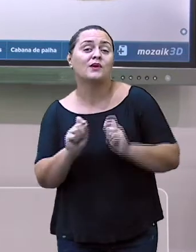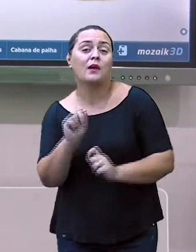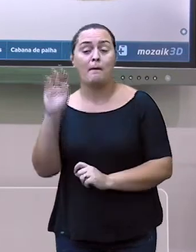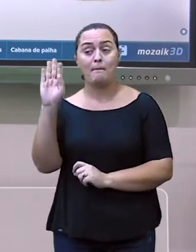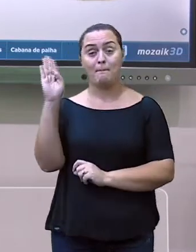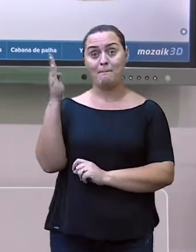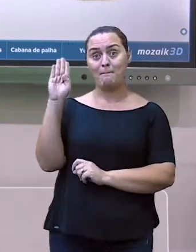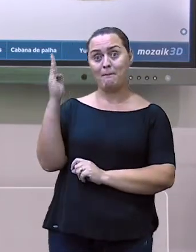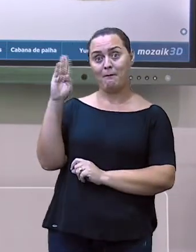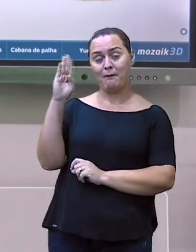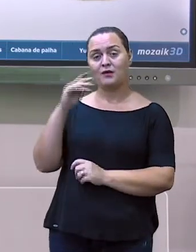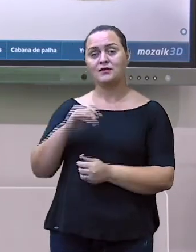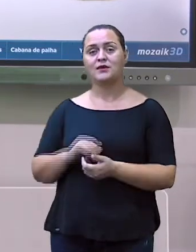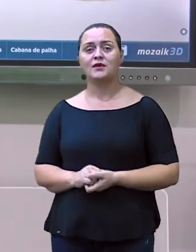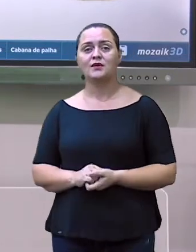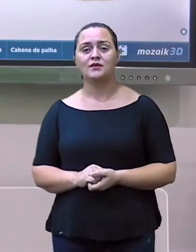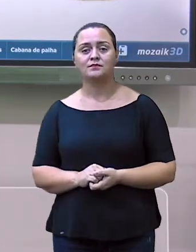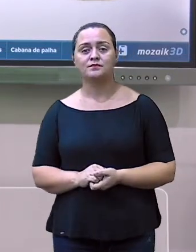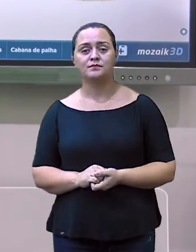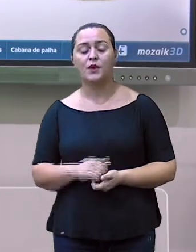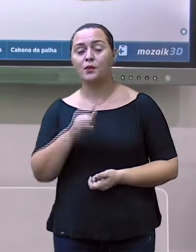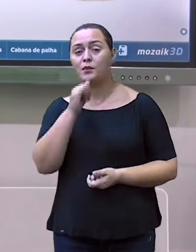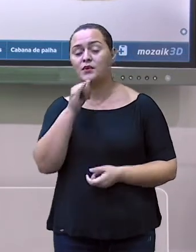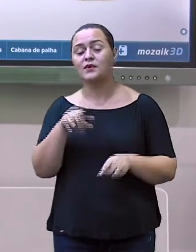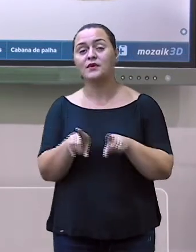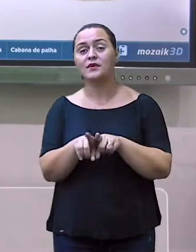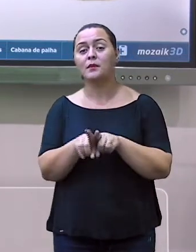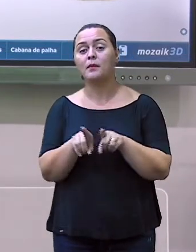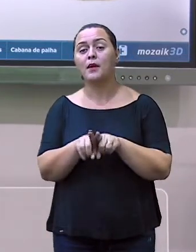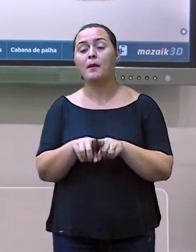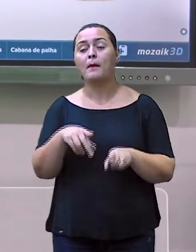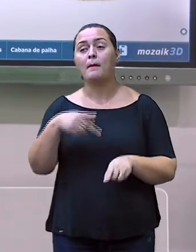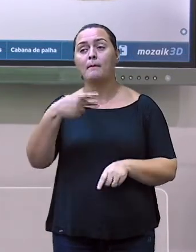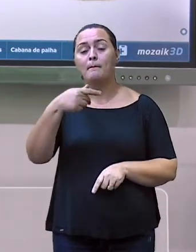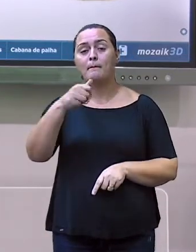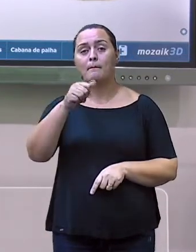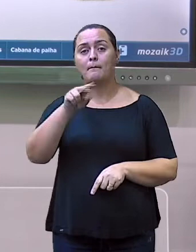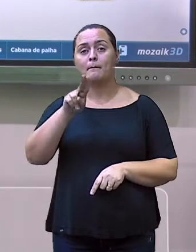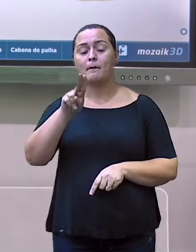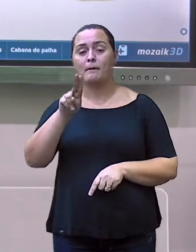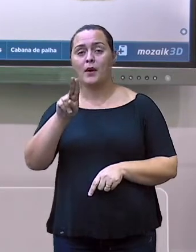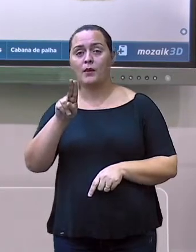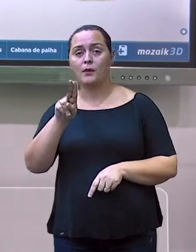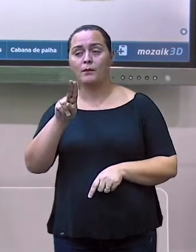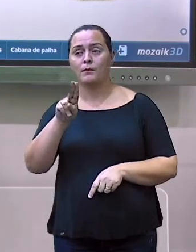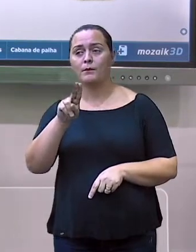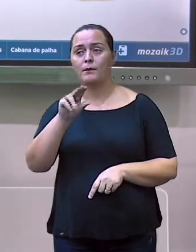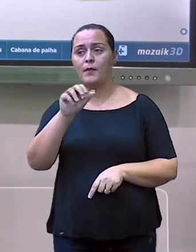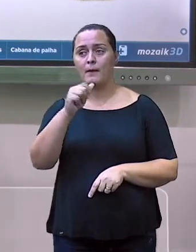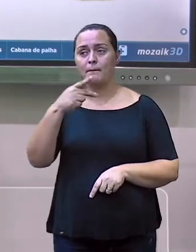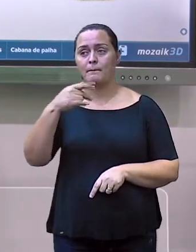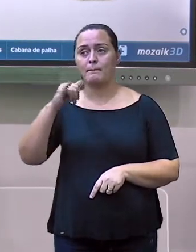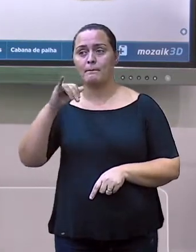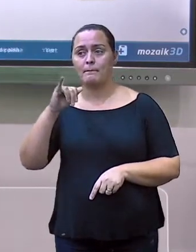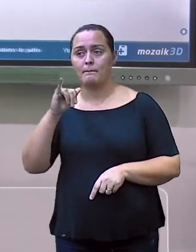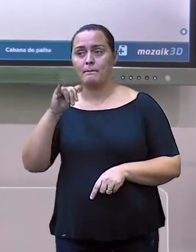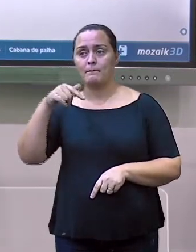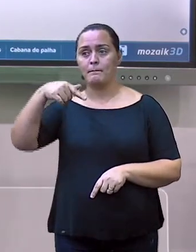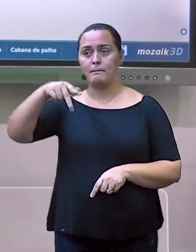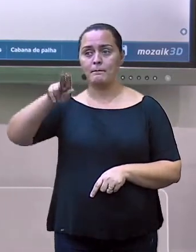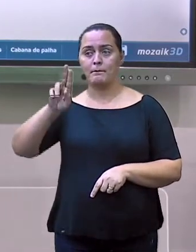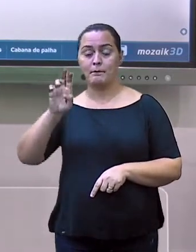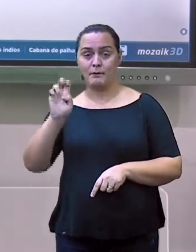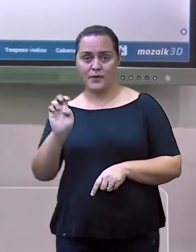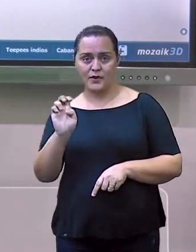do Brasil e de outros países da América do Sul e da África. Vamos ver aqui? Observem só!